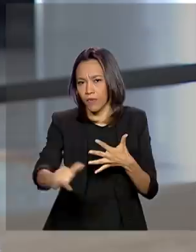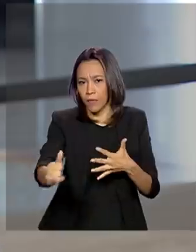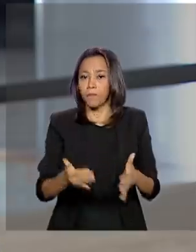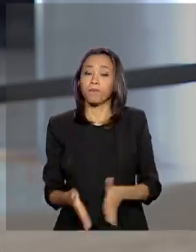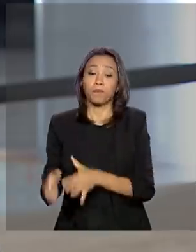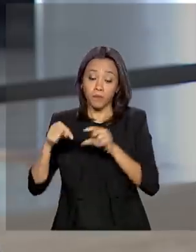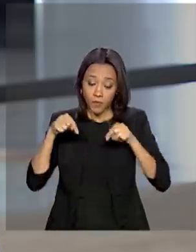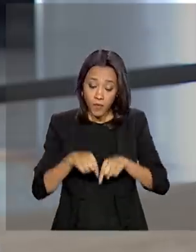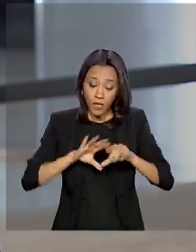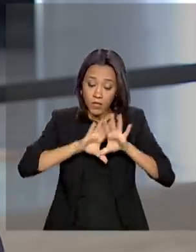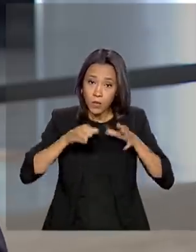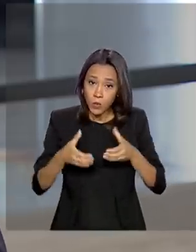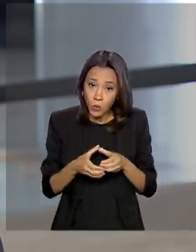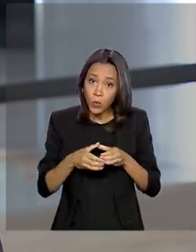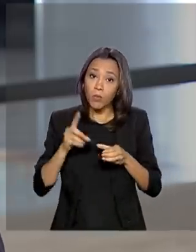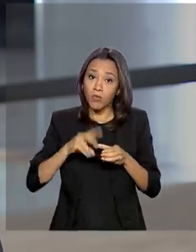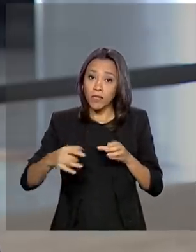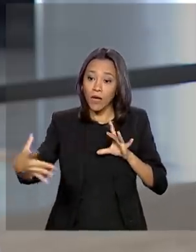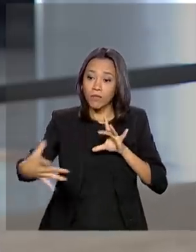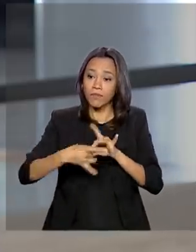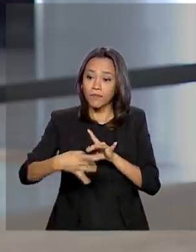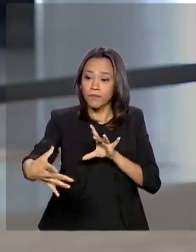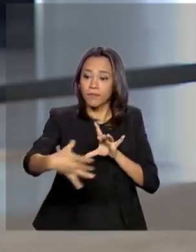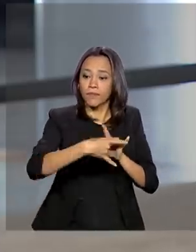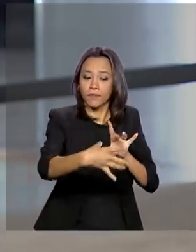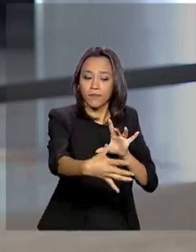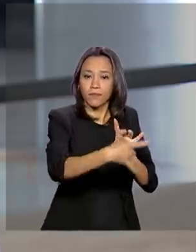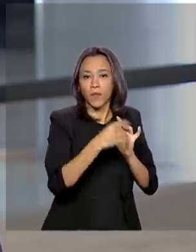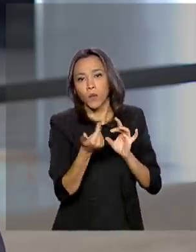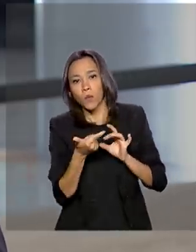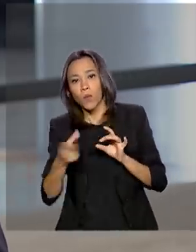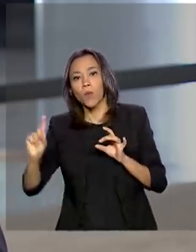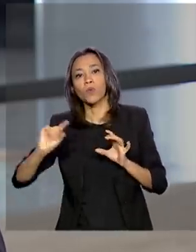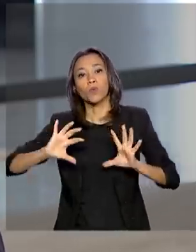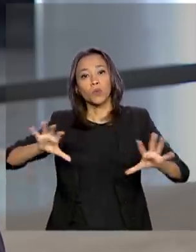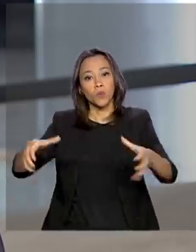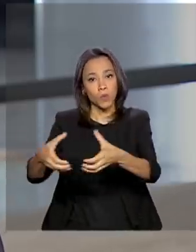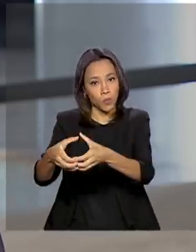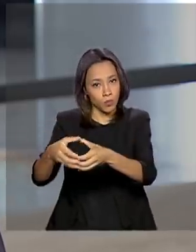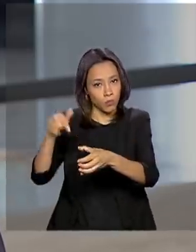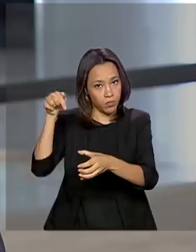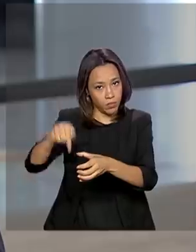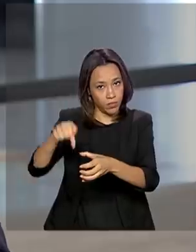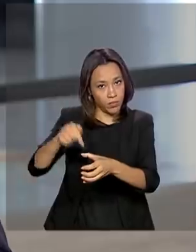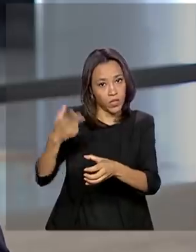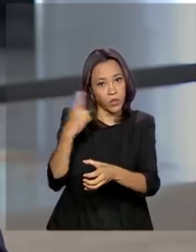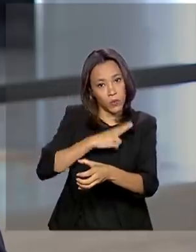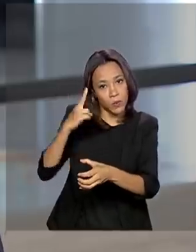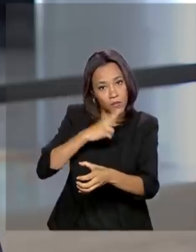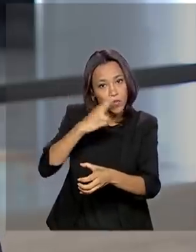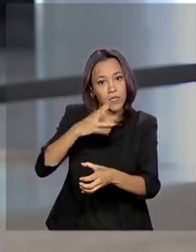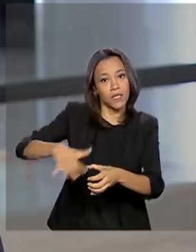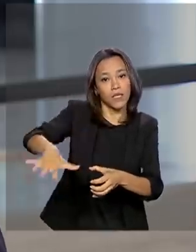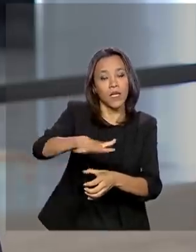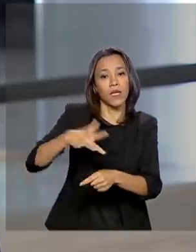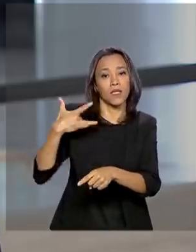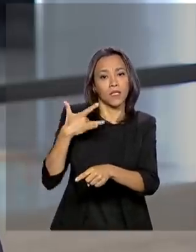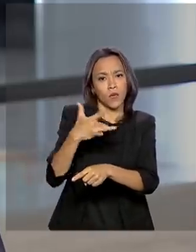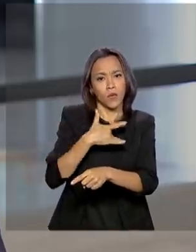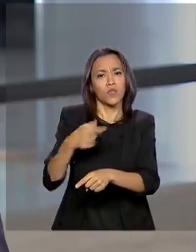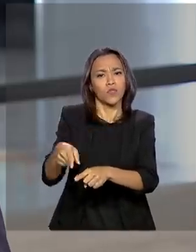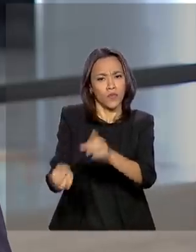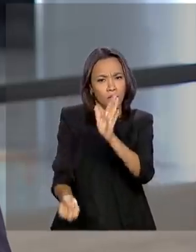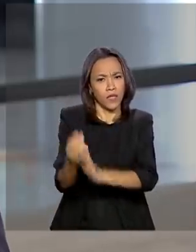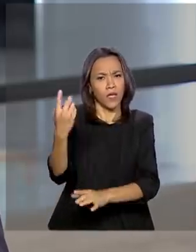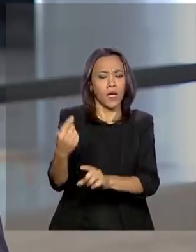atuar de forma integrada com outro grupo, que é o Grupo Interministerial de Emergência em Saúde Pública, que foi criado